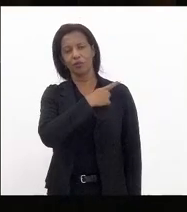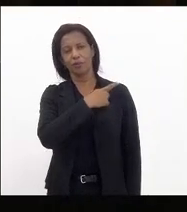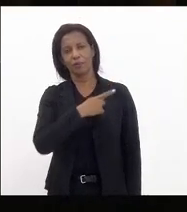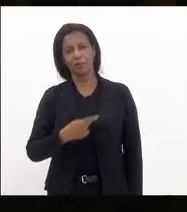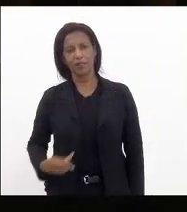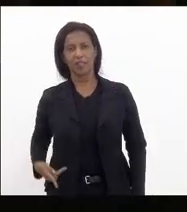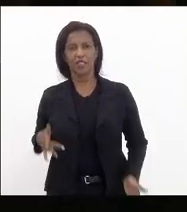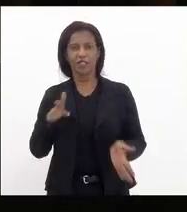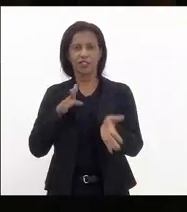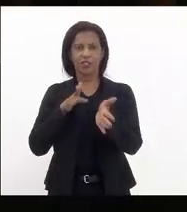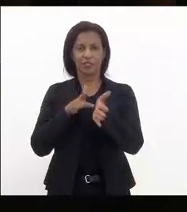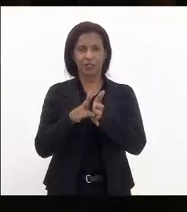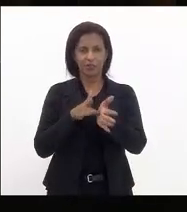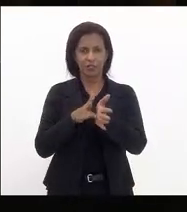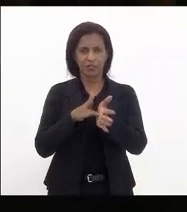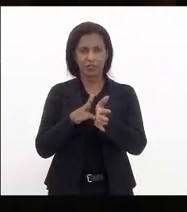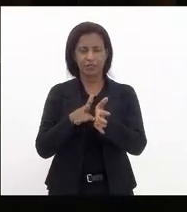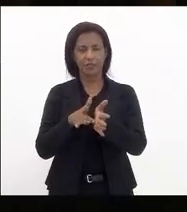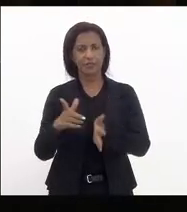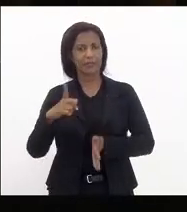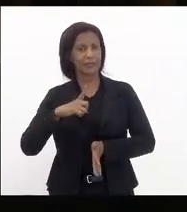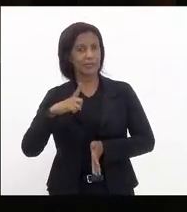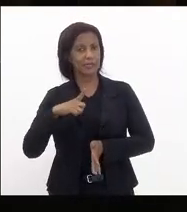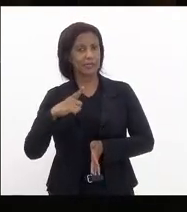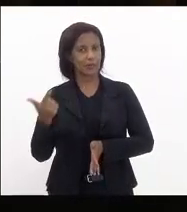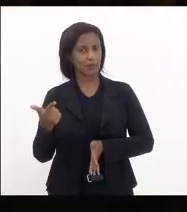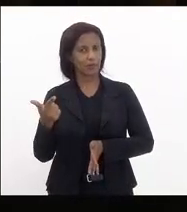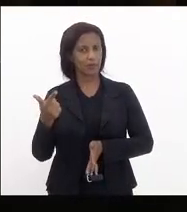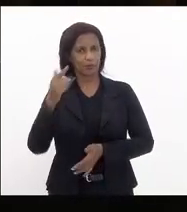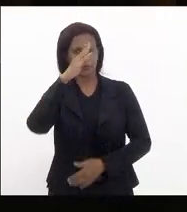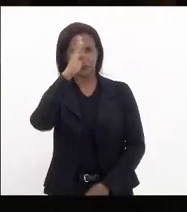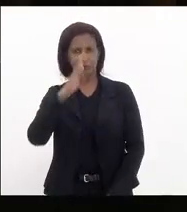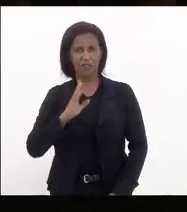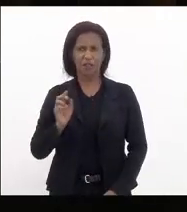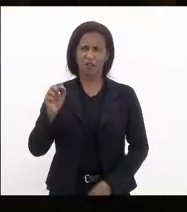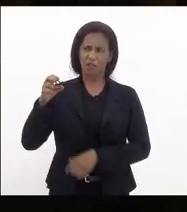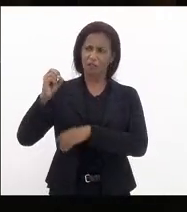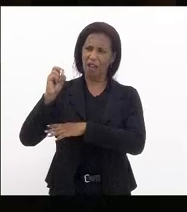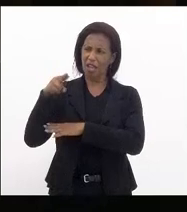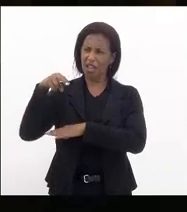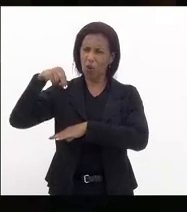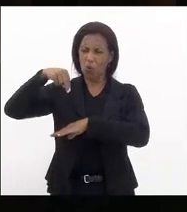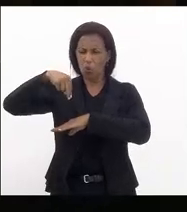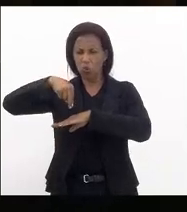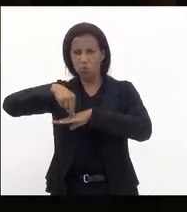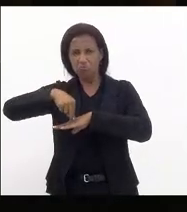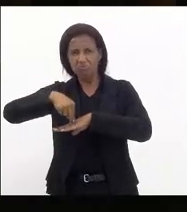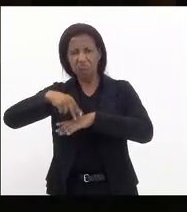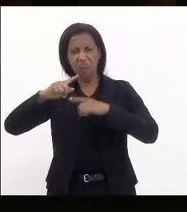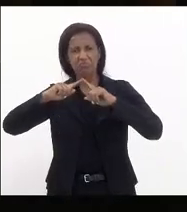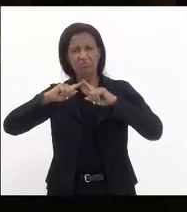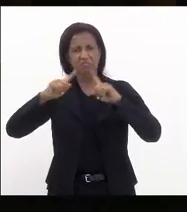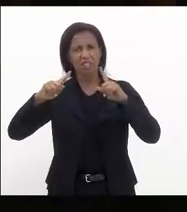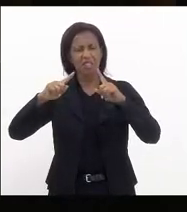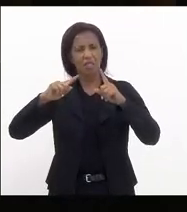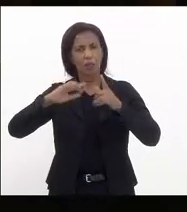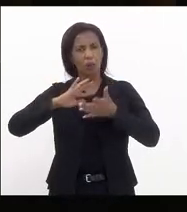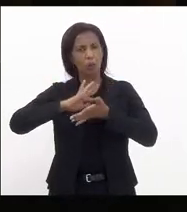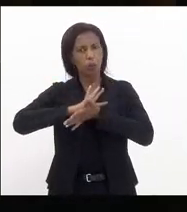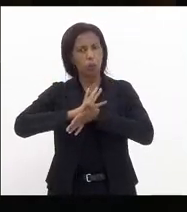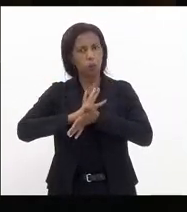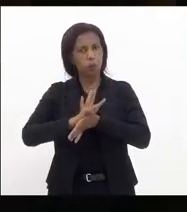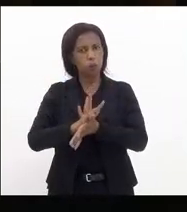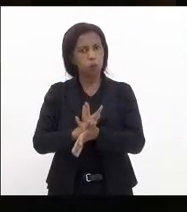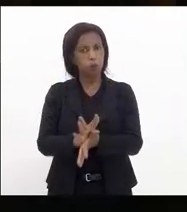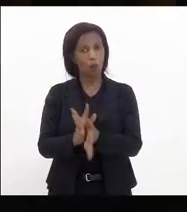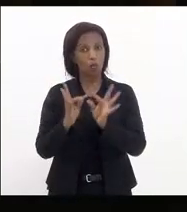que temos no Brasil e que vai para a ONU fazer um discurso mentiroso que humilha todos os